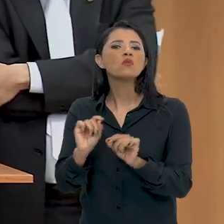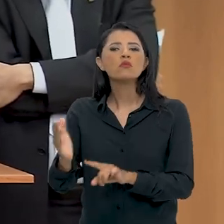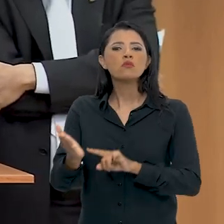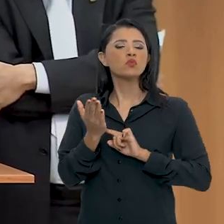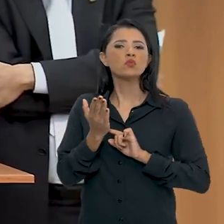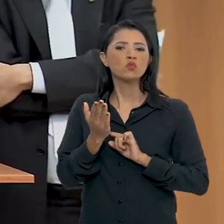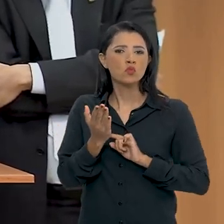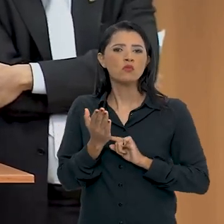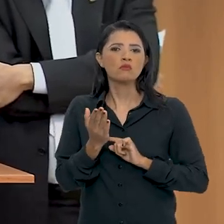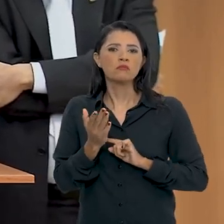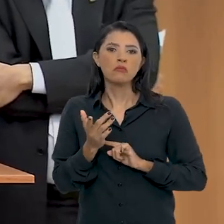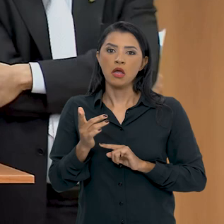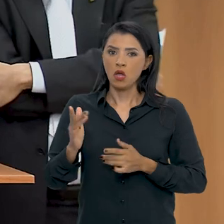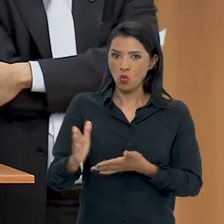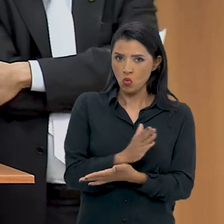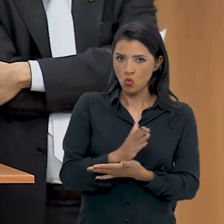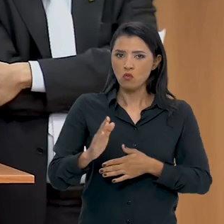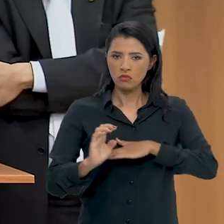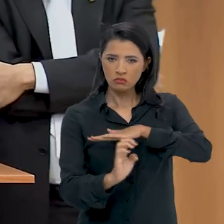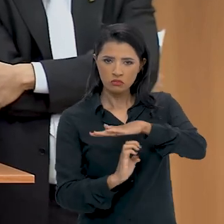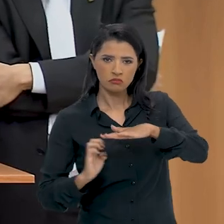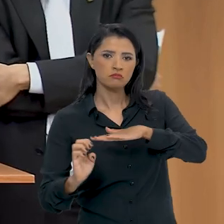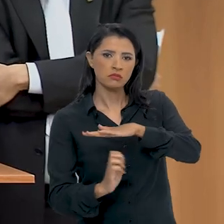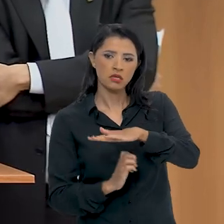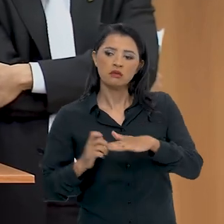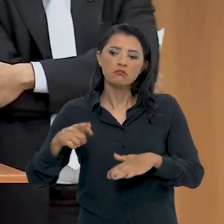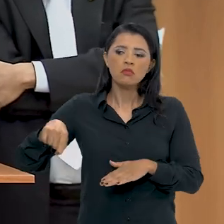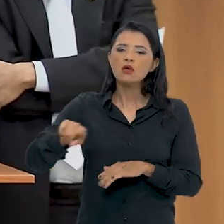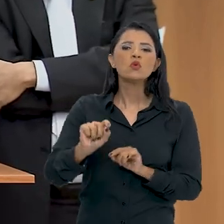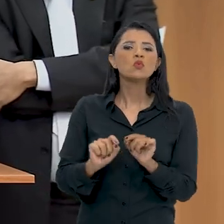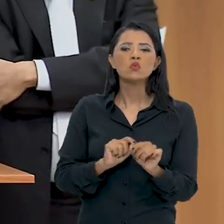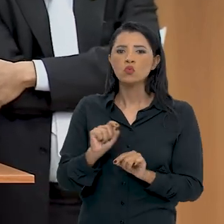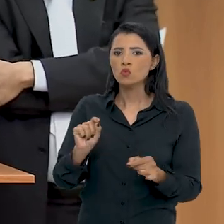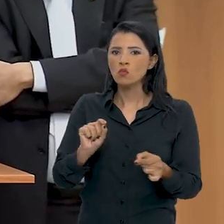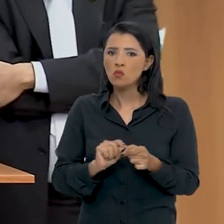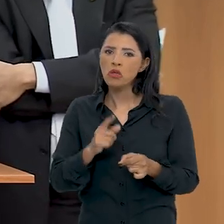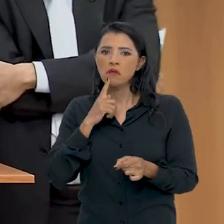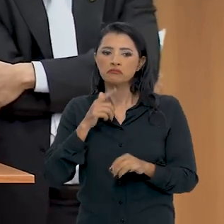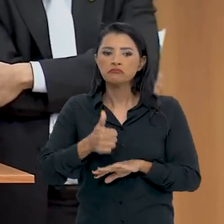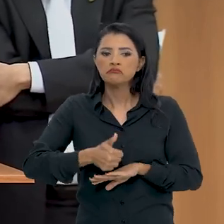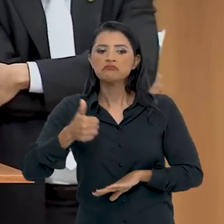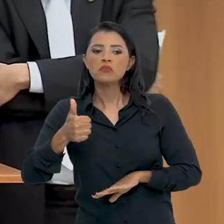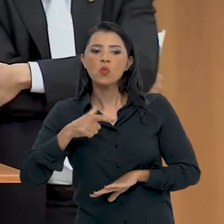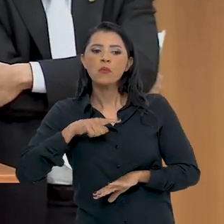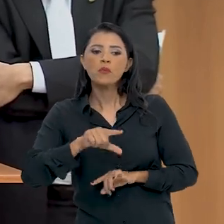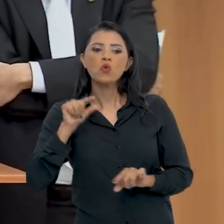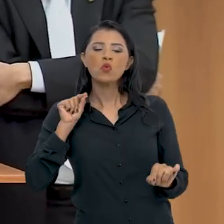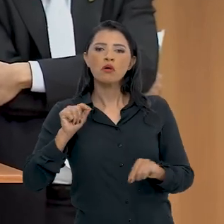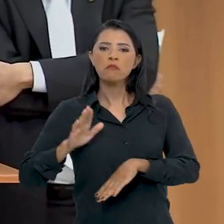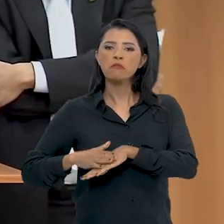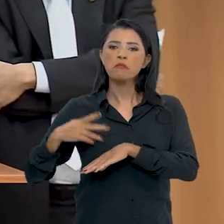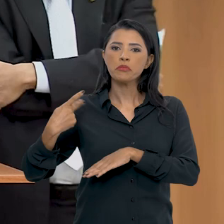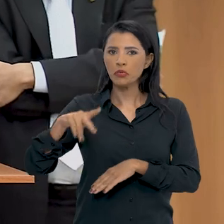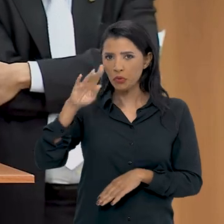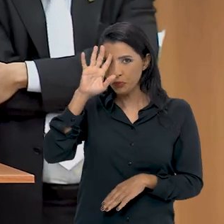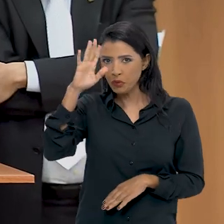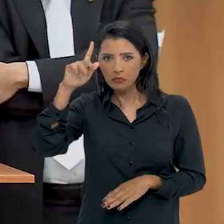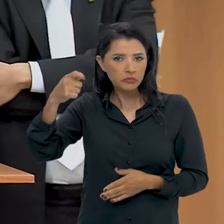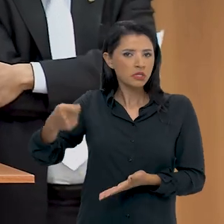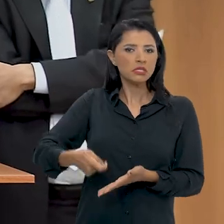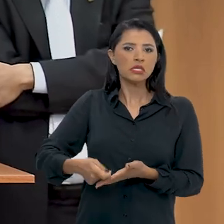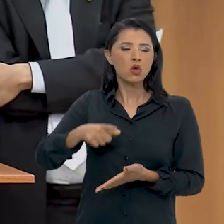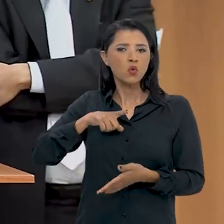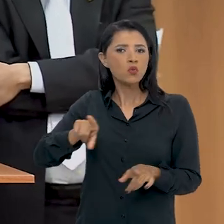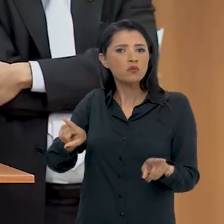de que algumas empresas estariam privilegiando a sua própria